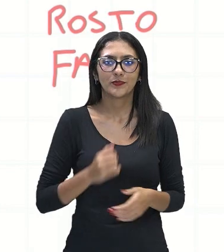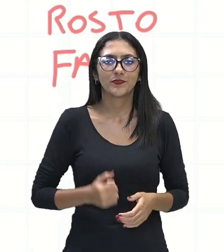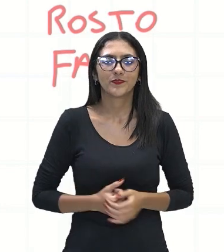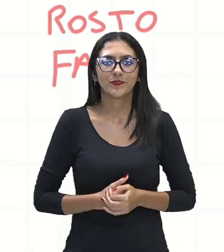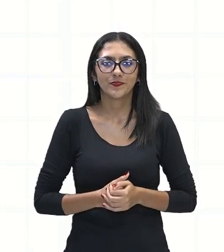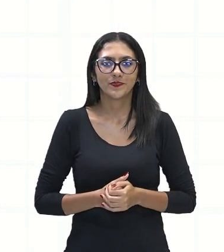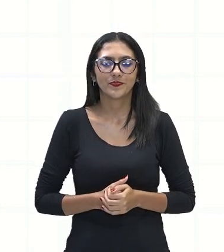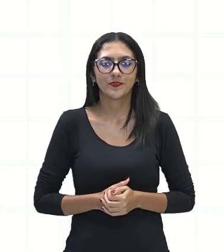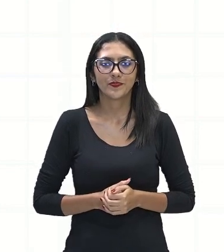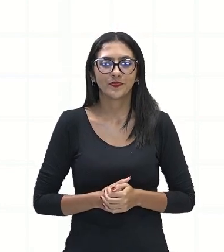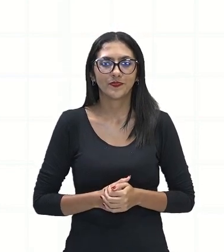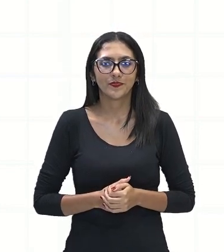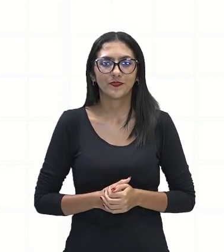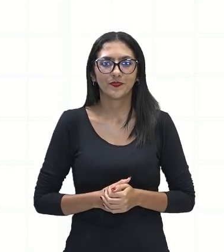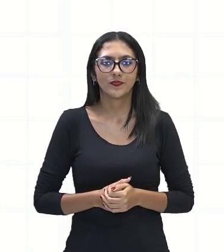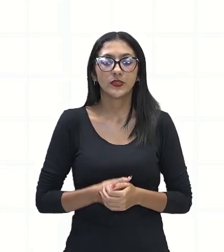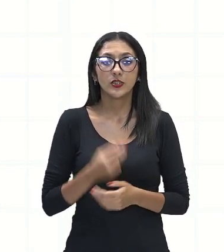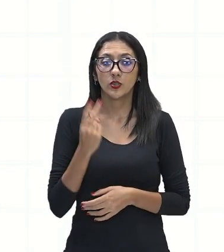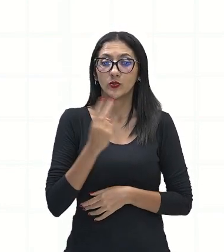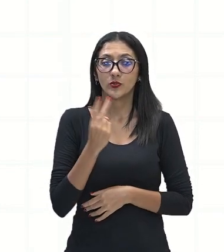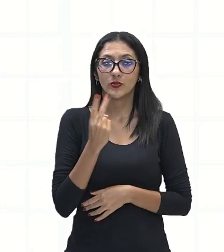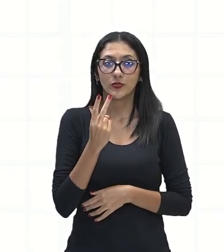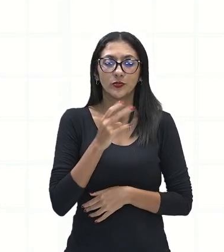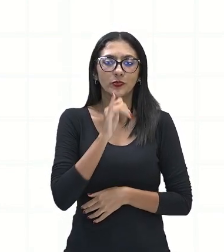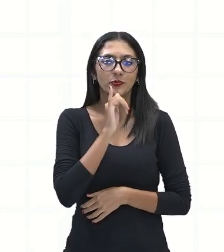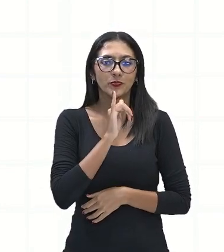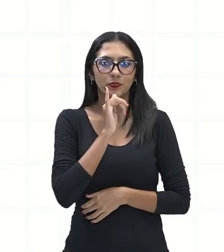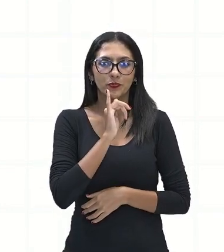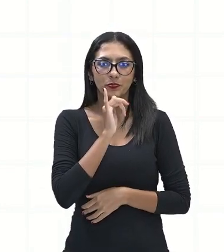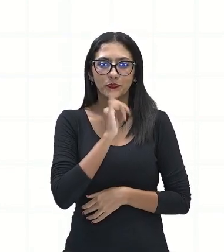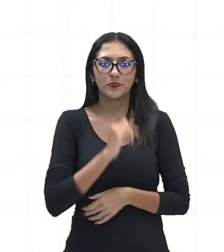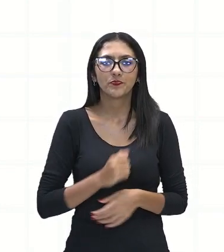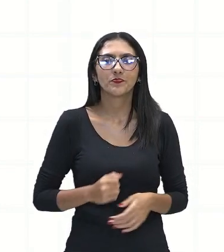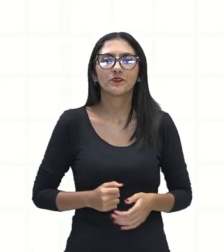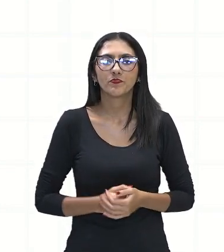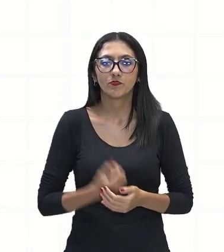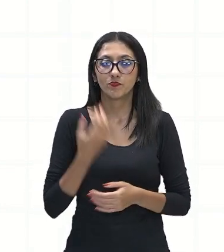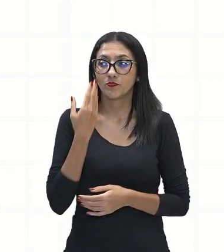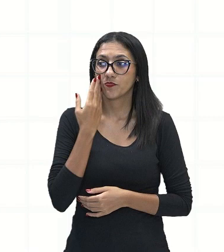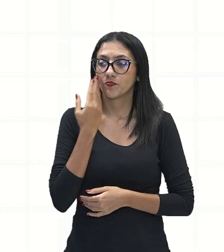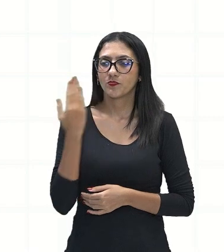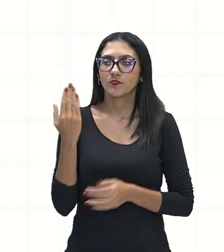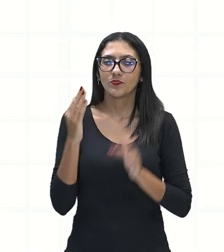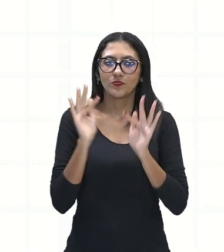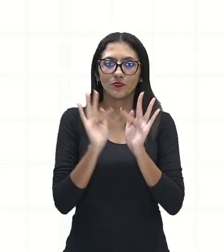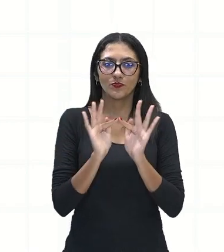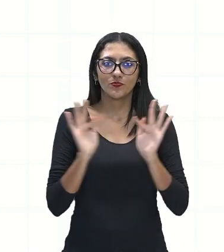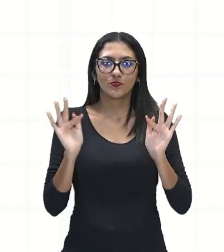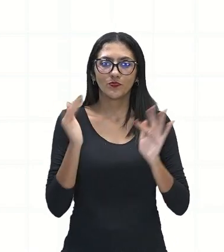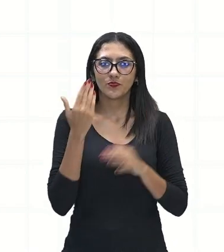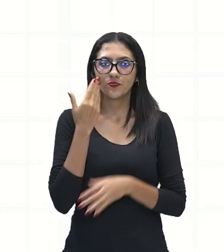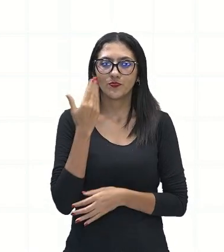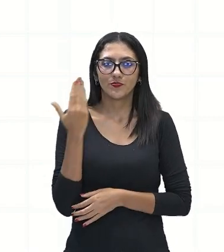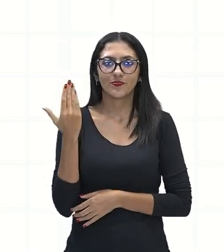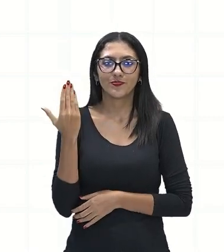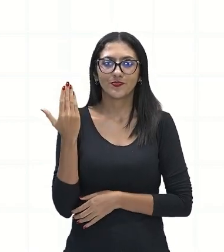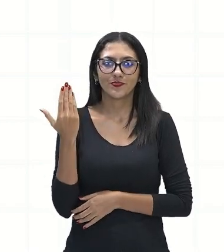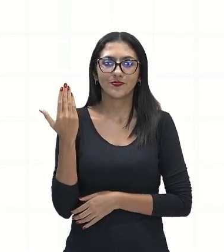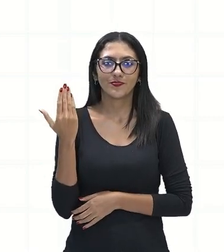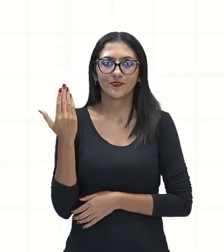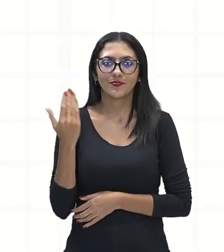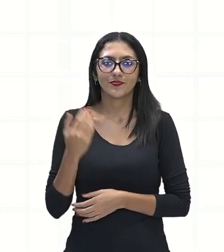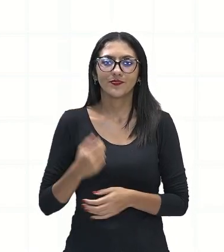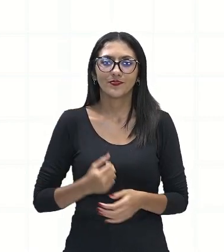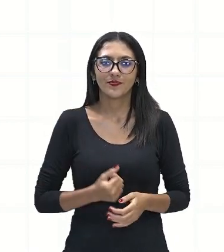O segundo exemplo diz o seguinte. Deus me fez um cara fraco, desdentado e feio.